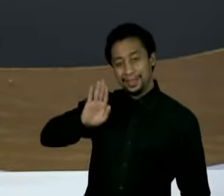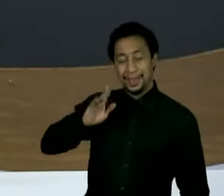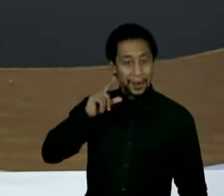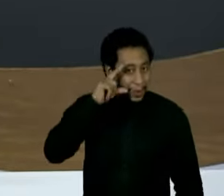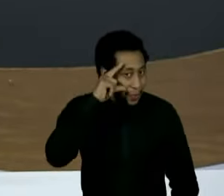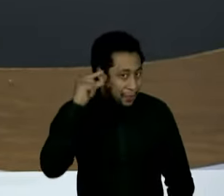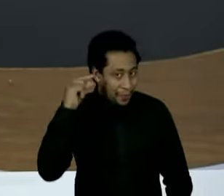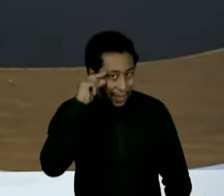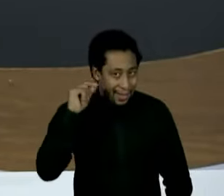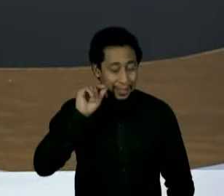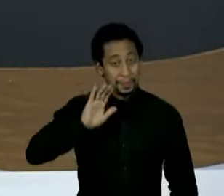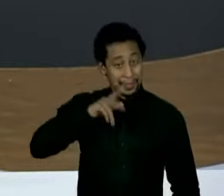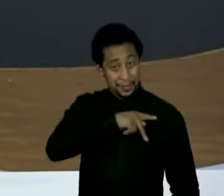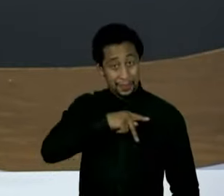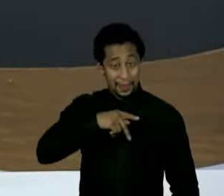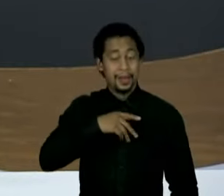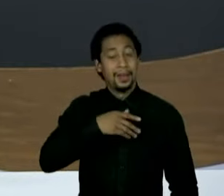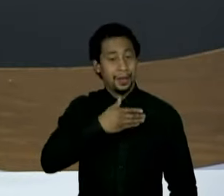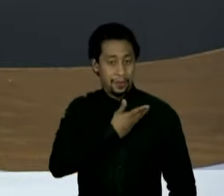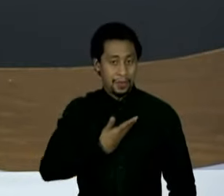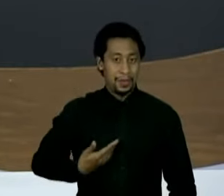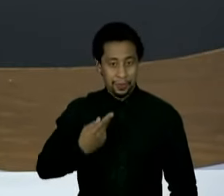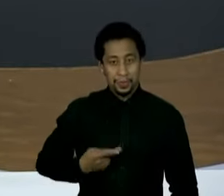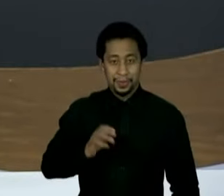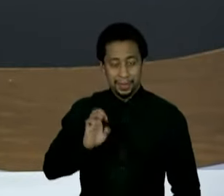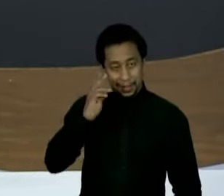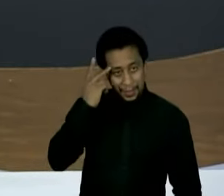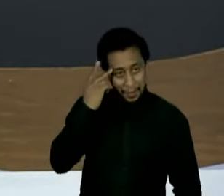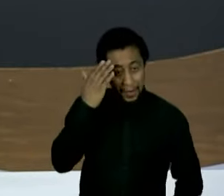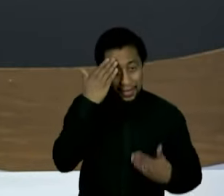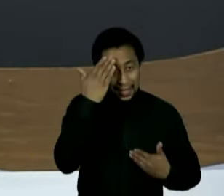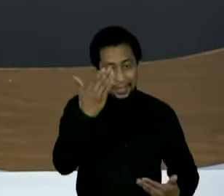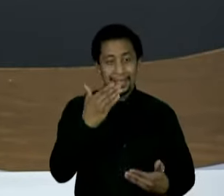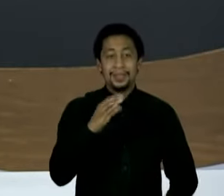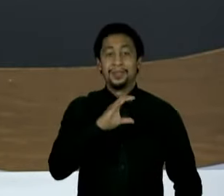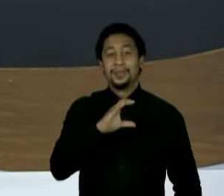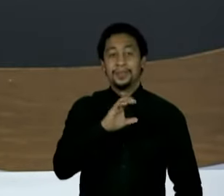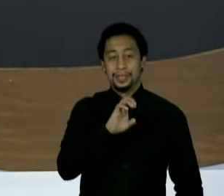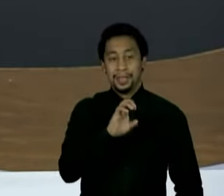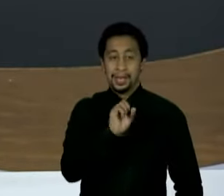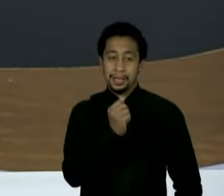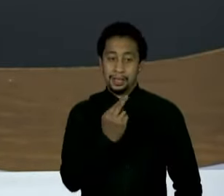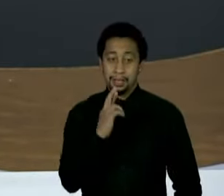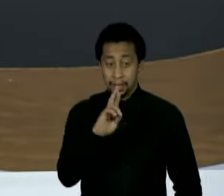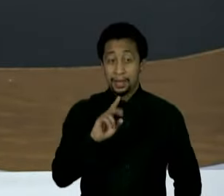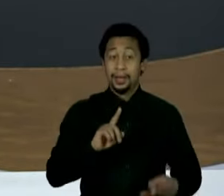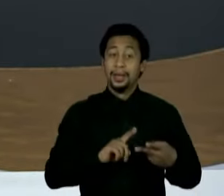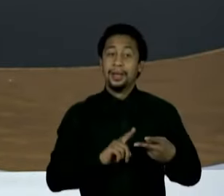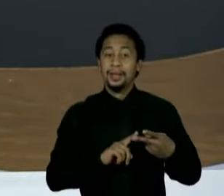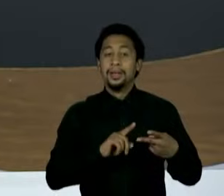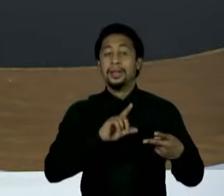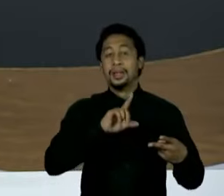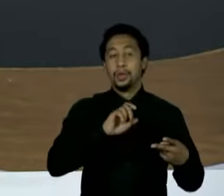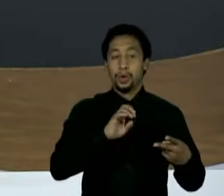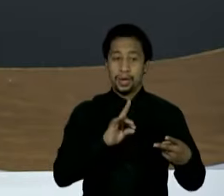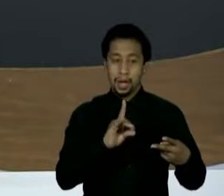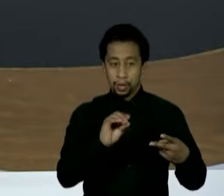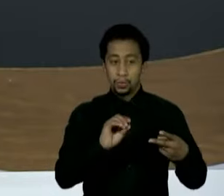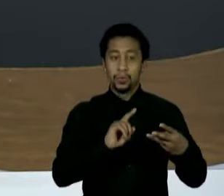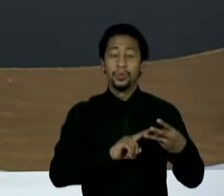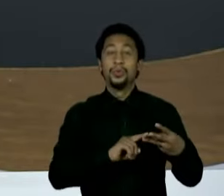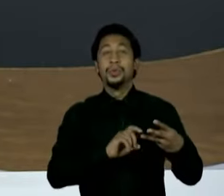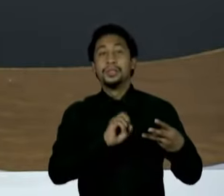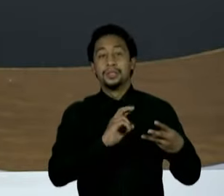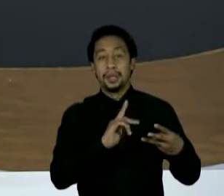também a essa bancada que dividiu os trabalhos comigo. César Felício, Leonardo Martins, Sérgio Roxo, Vitória Bel e